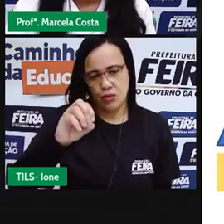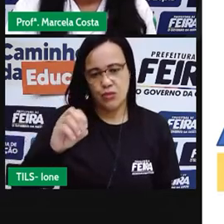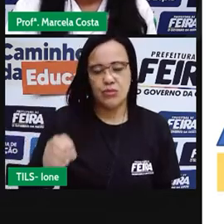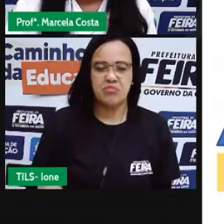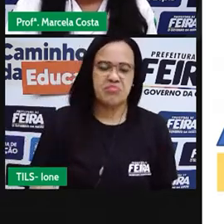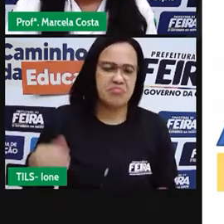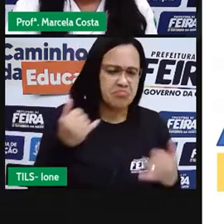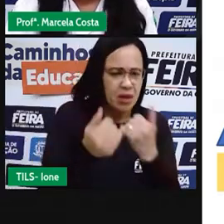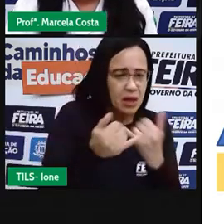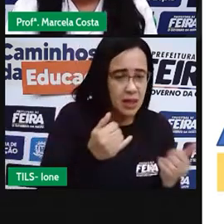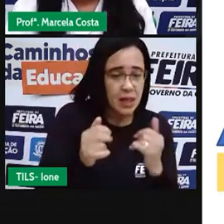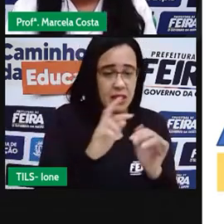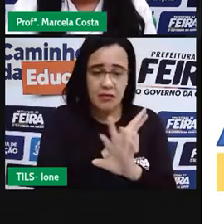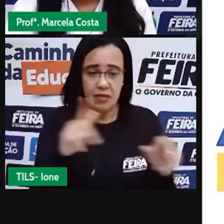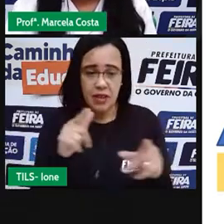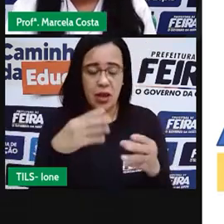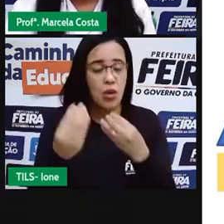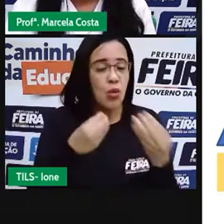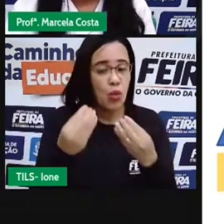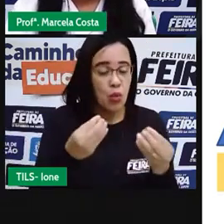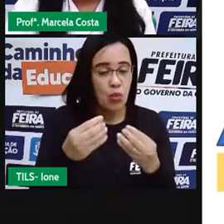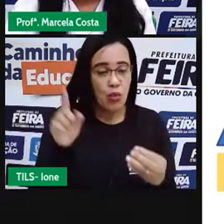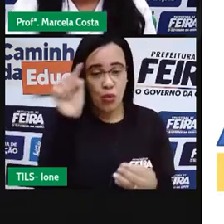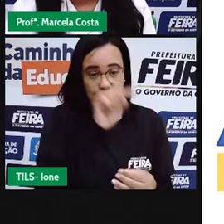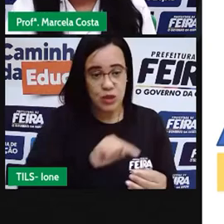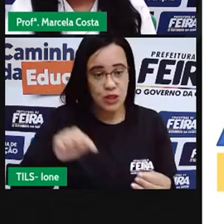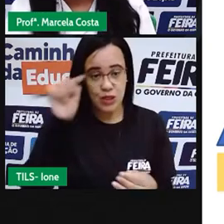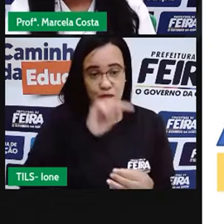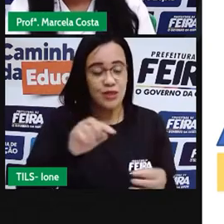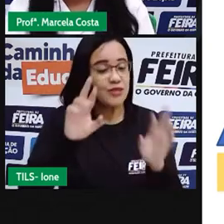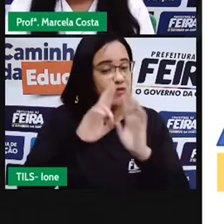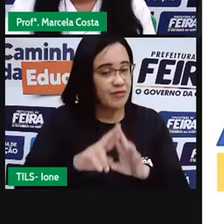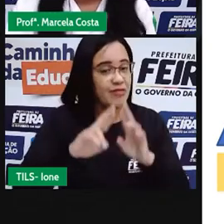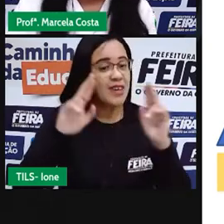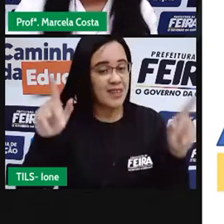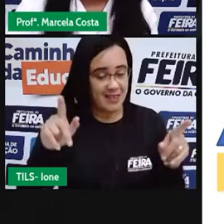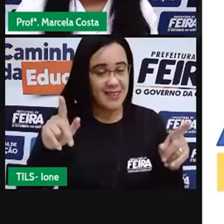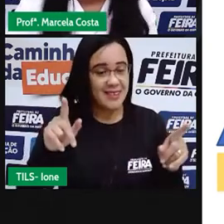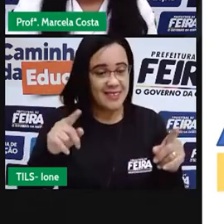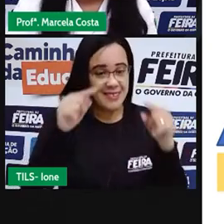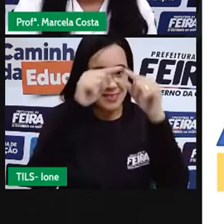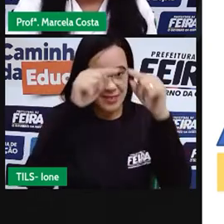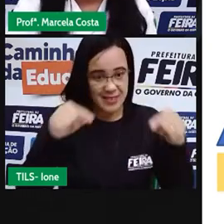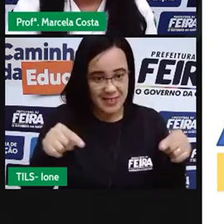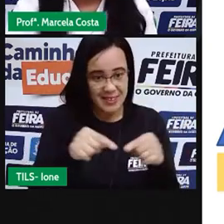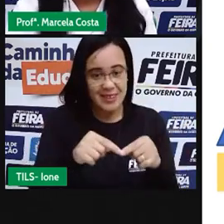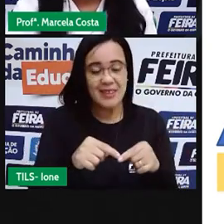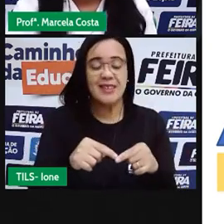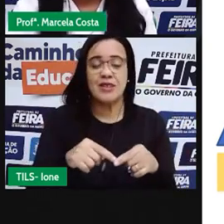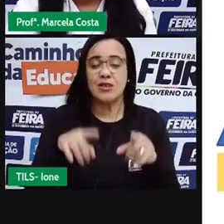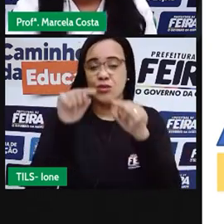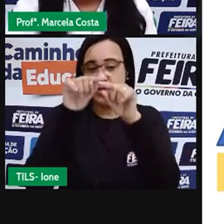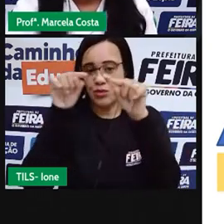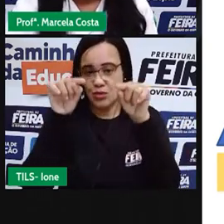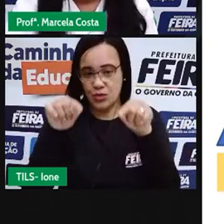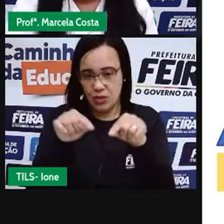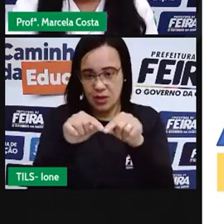veja que o círculo é diferente do triângulo do quadrado e do retângulo